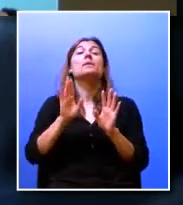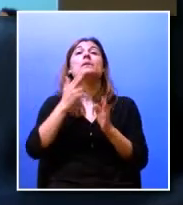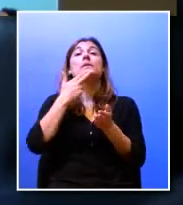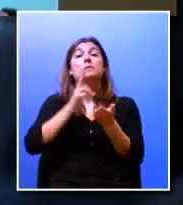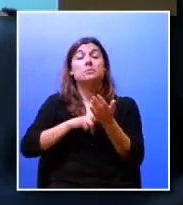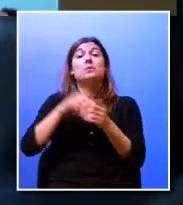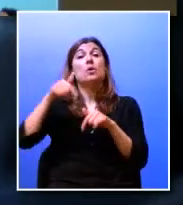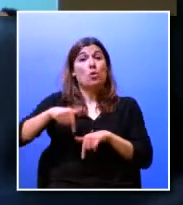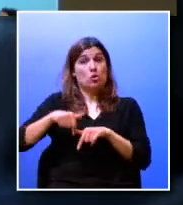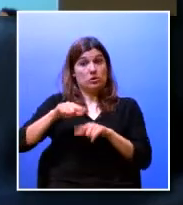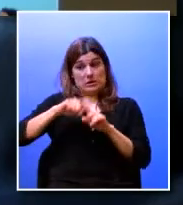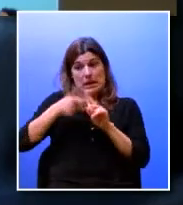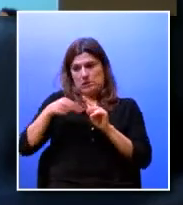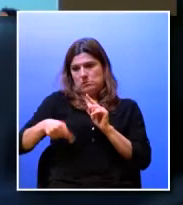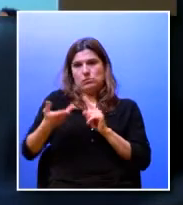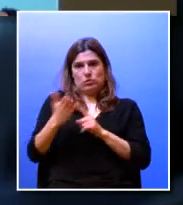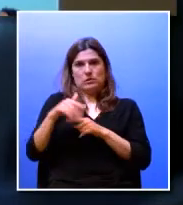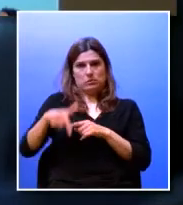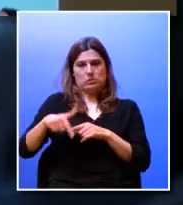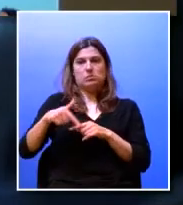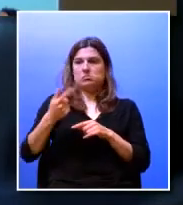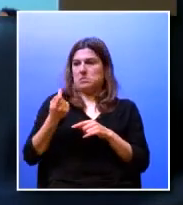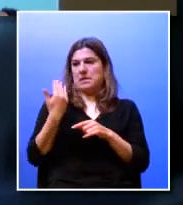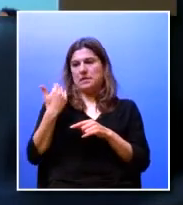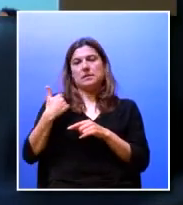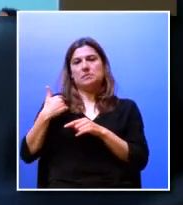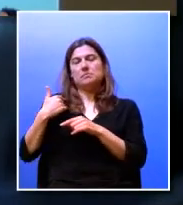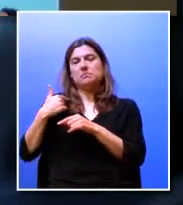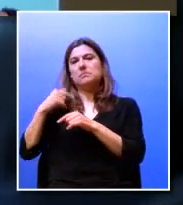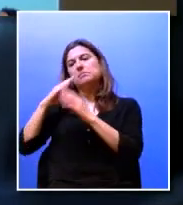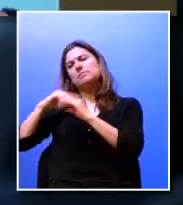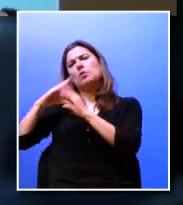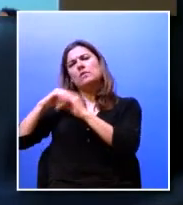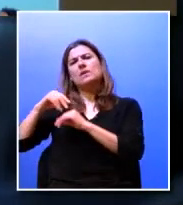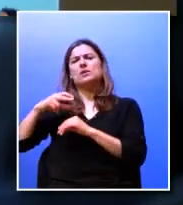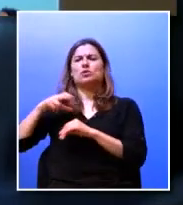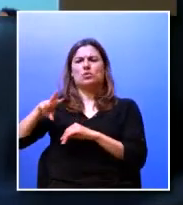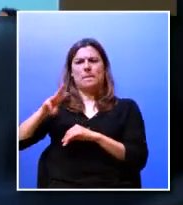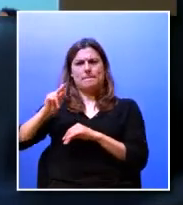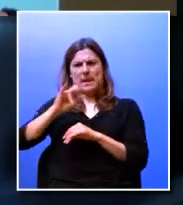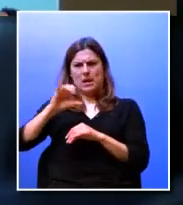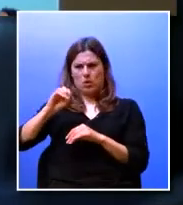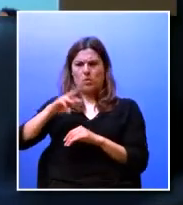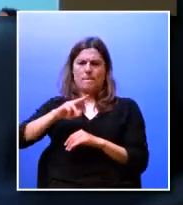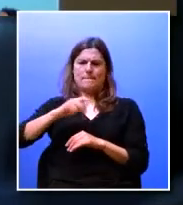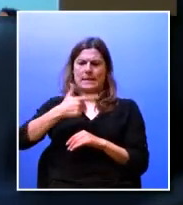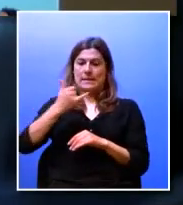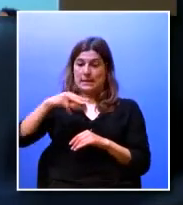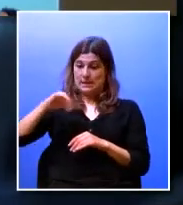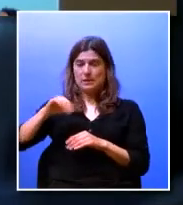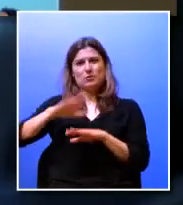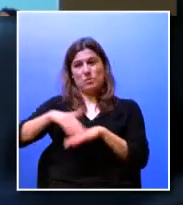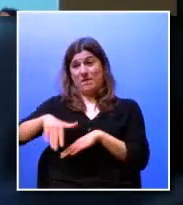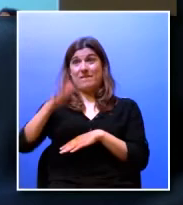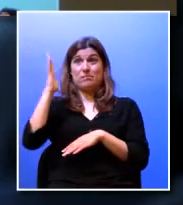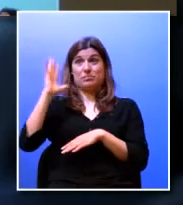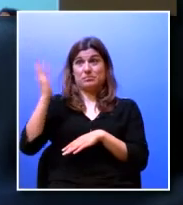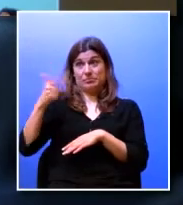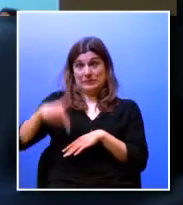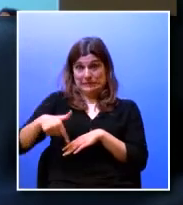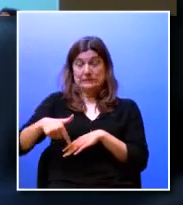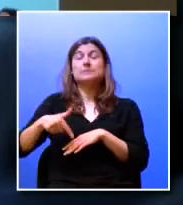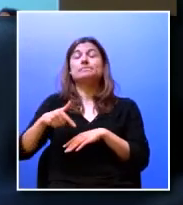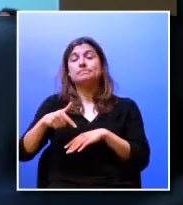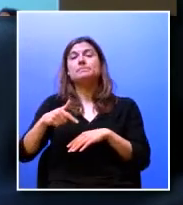hoje este ano por exemplo eu comentava alguns dias atrás em conversa com o Dr. Mário Martins a propósito deste evento por exemplo neste